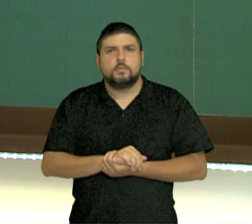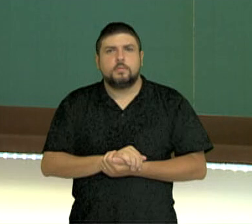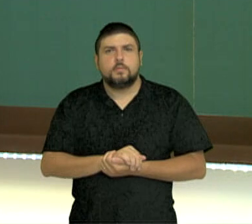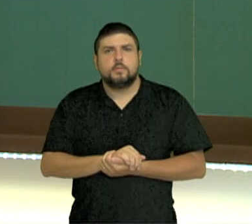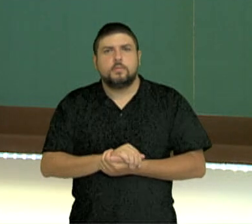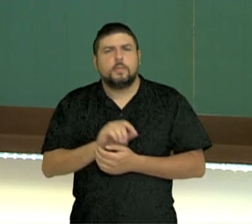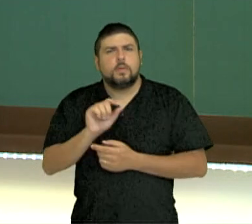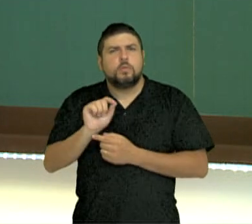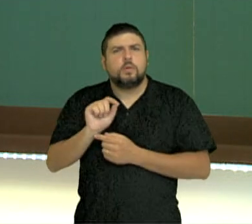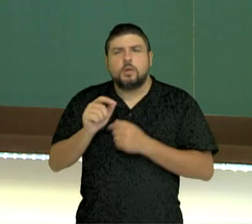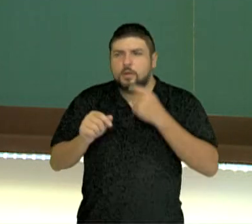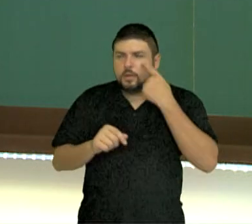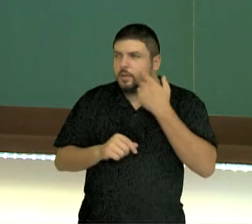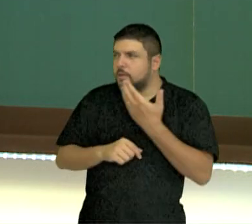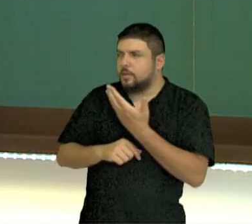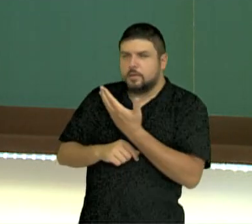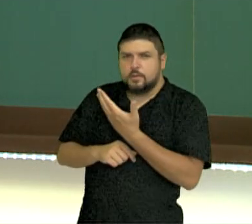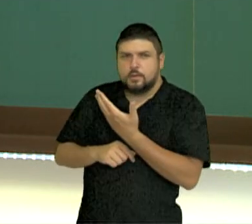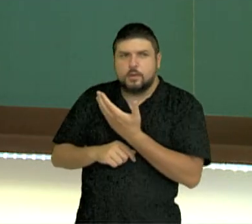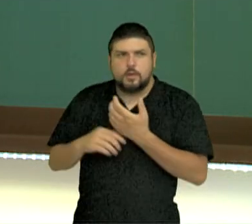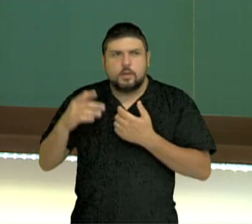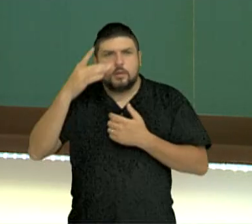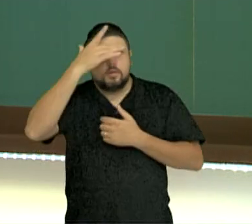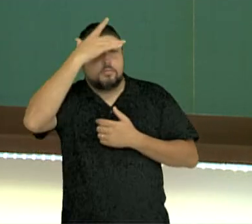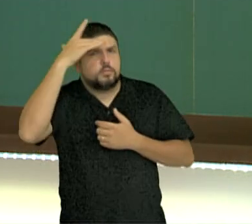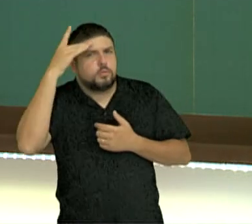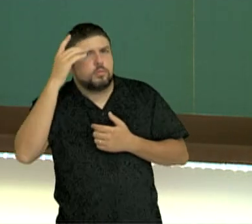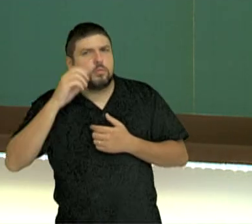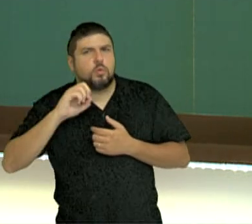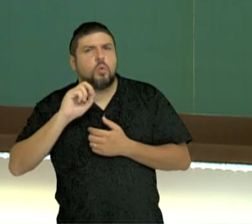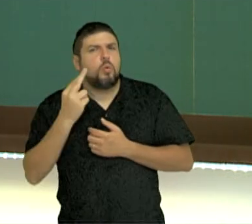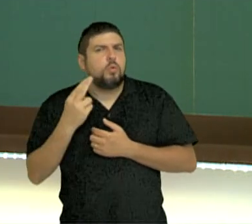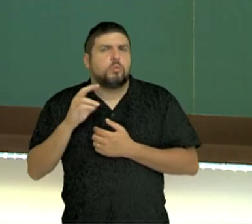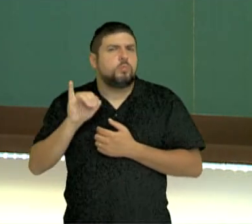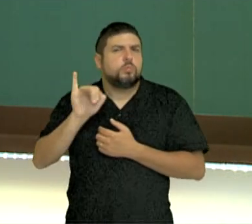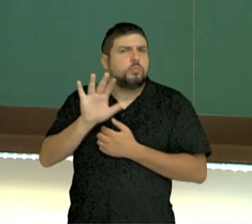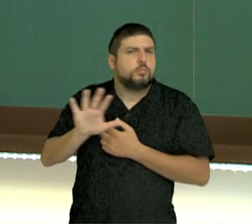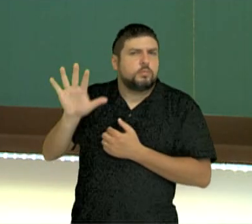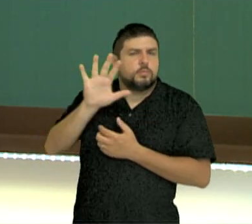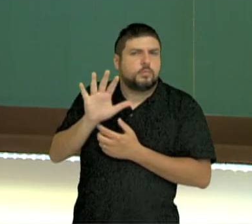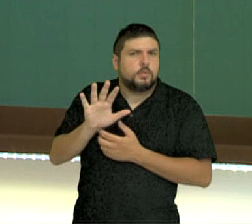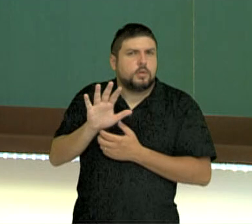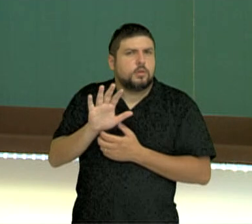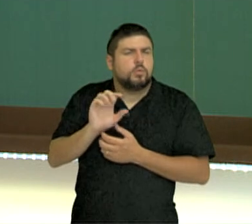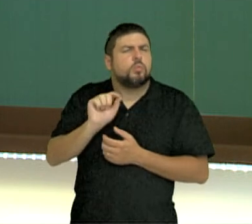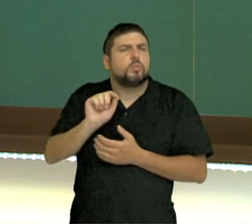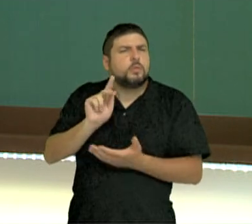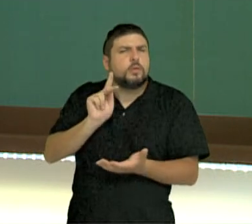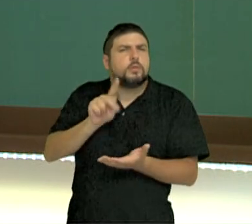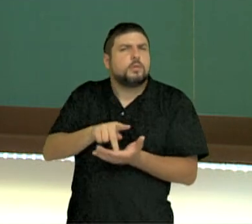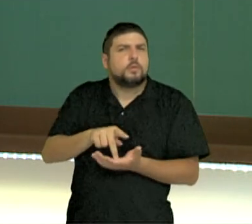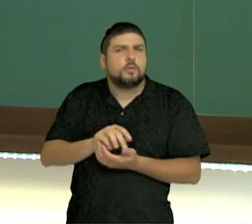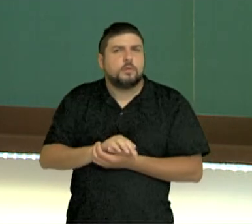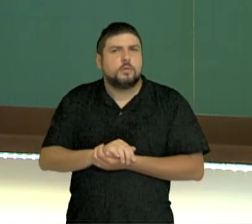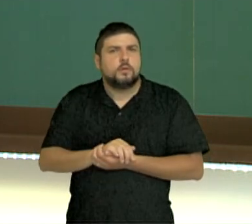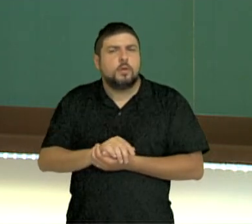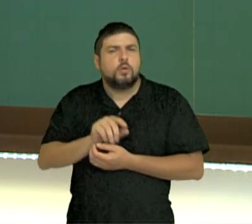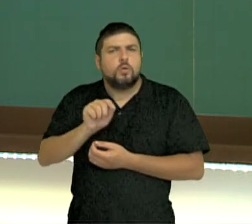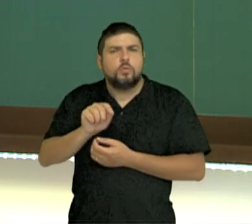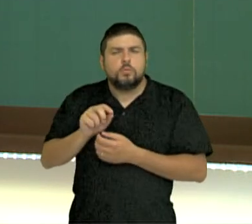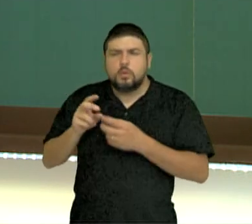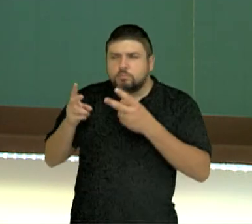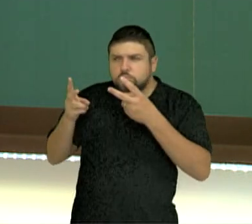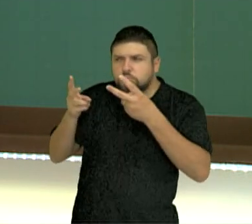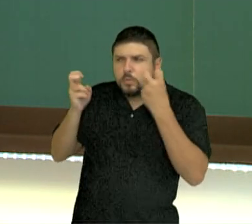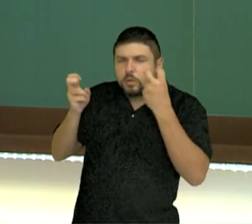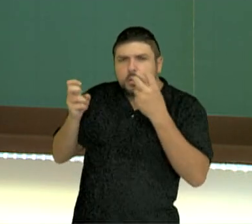objeto, ou essa pessoa, ou essa imagem é, de fato? O que eu posso tirar dela, que se traduz,